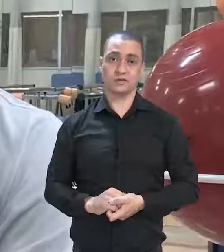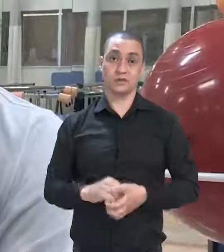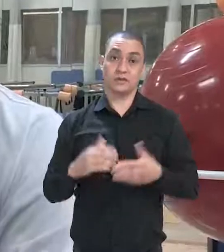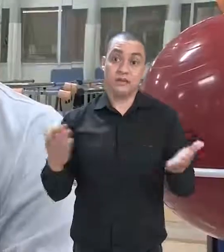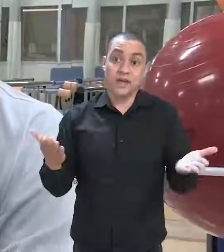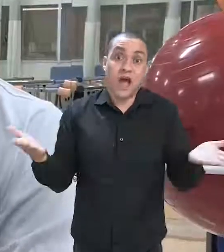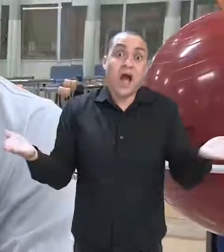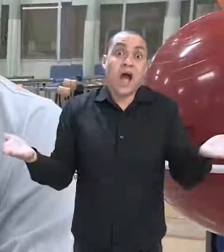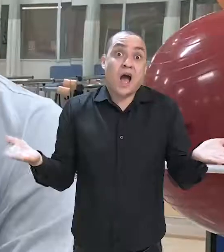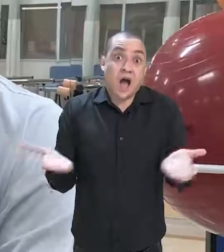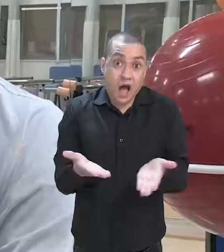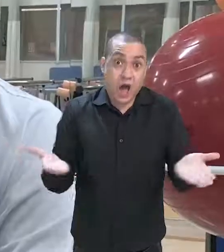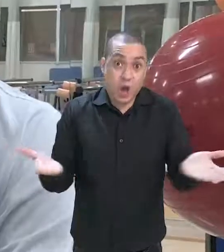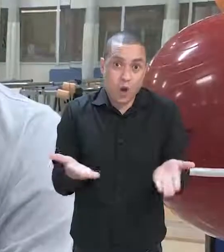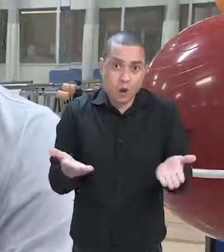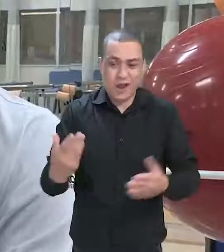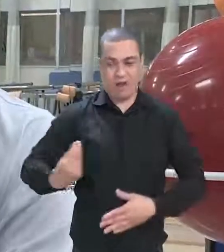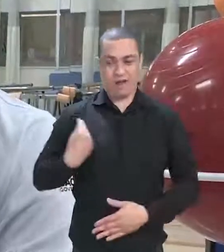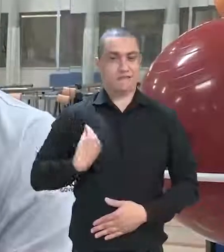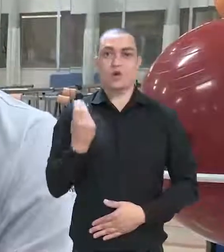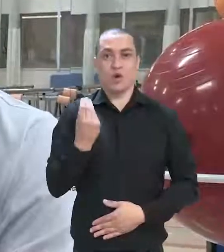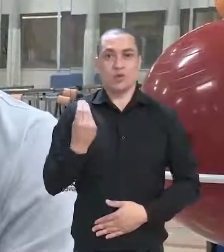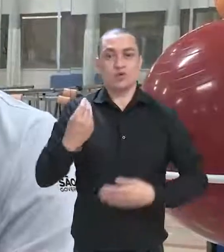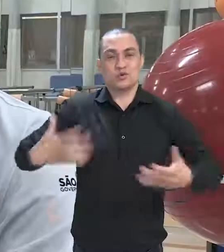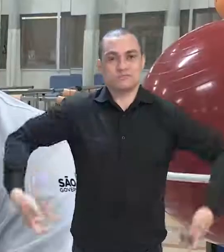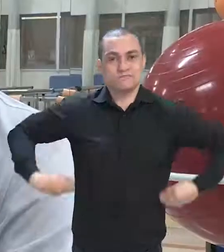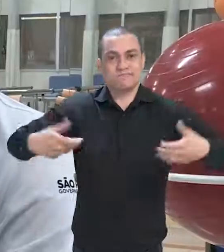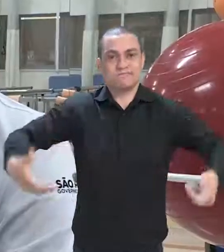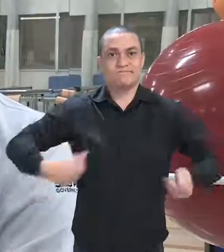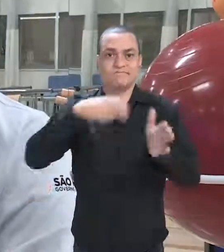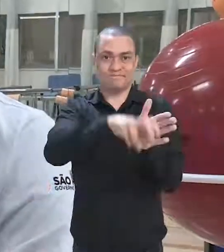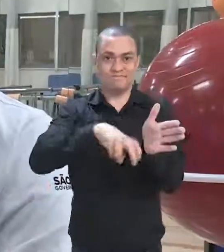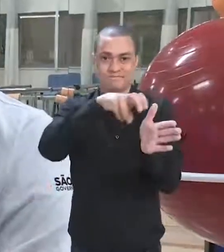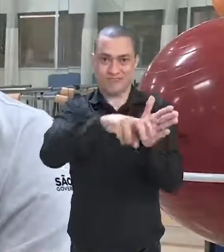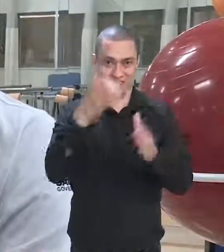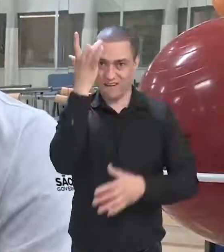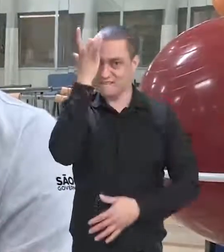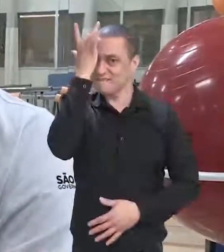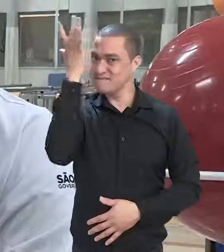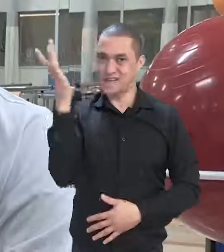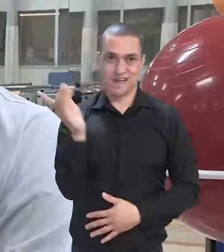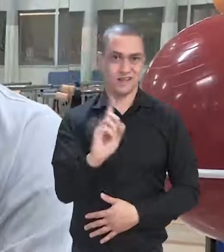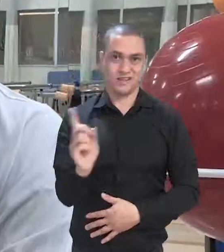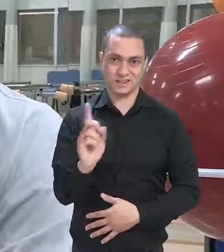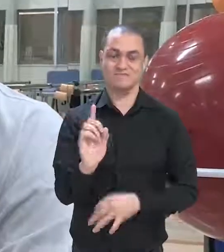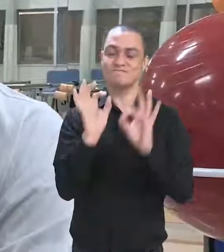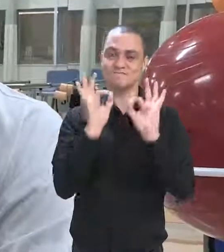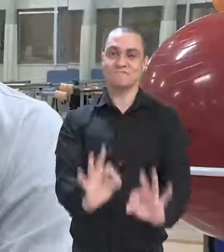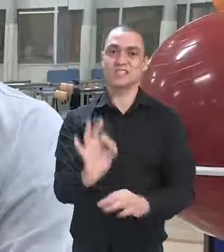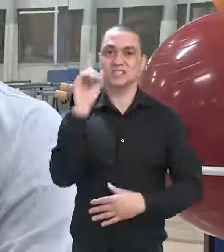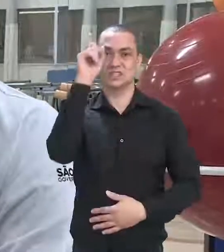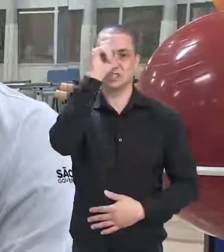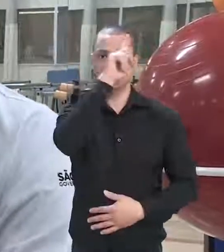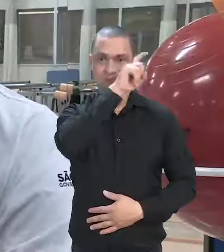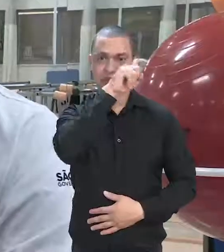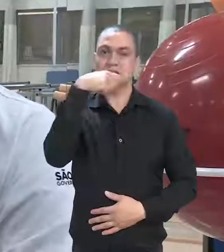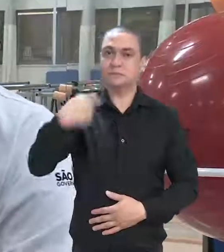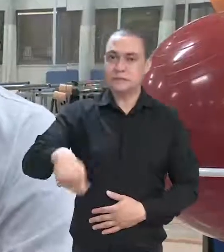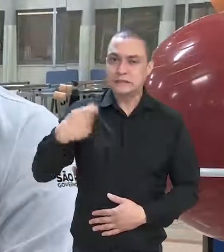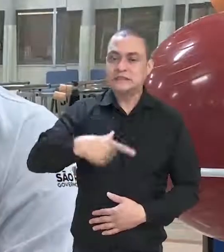o que agora a vida de cadeirante não é fácil, é difícil,